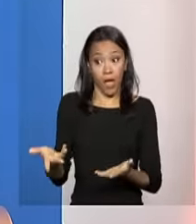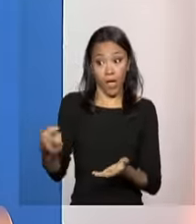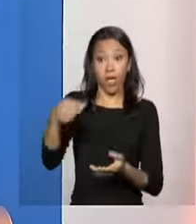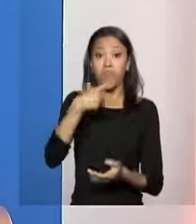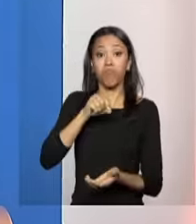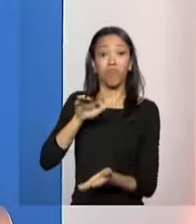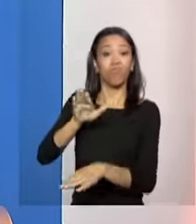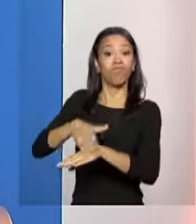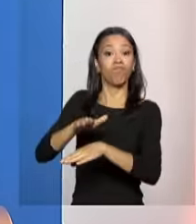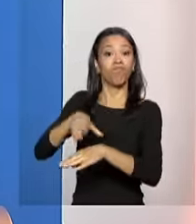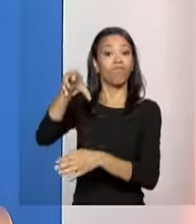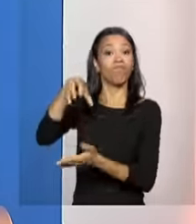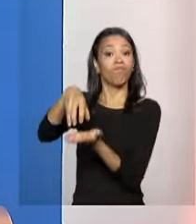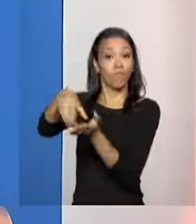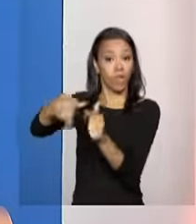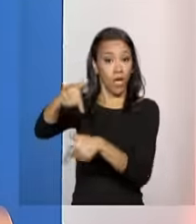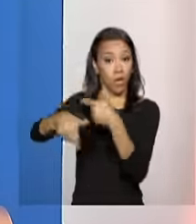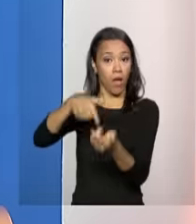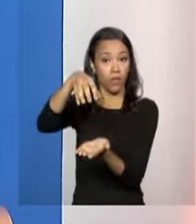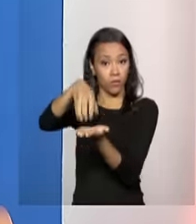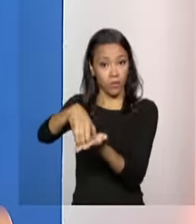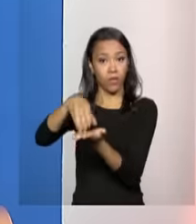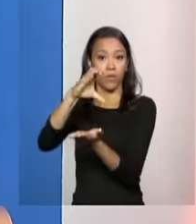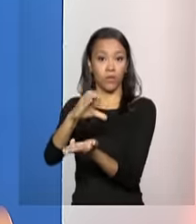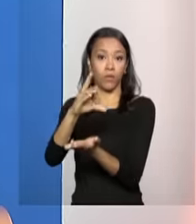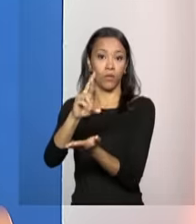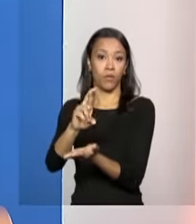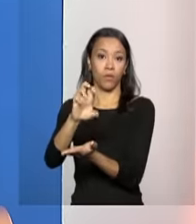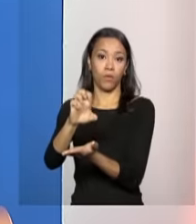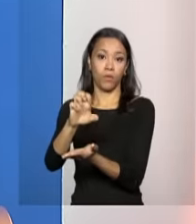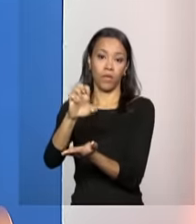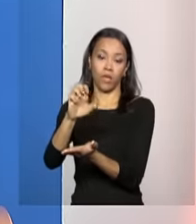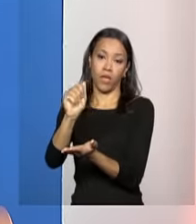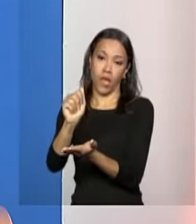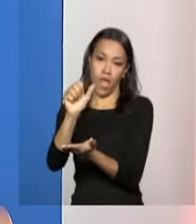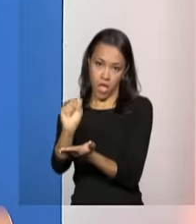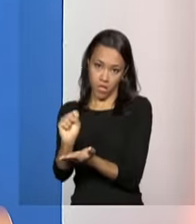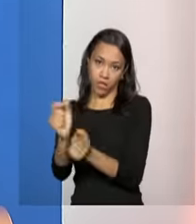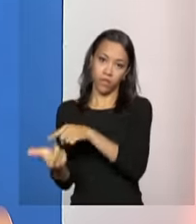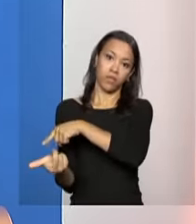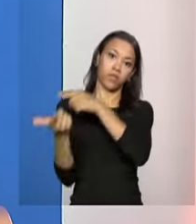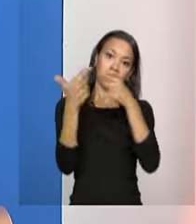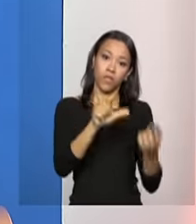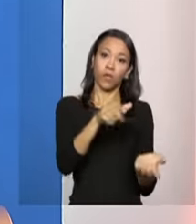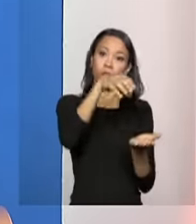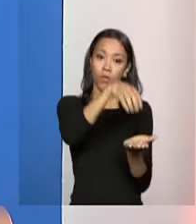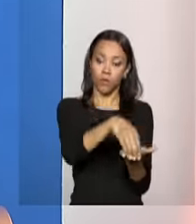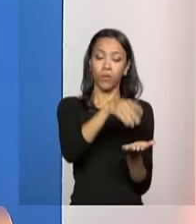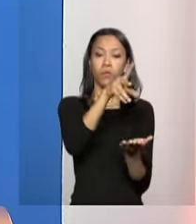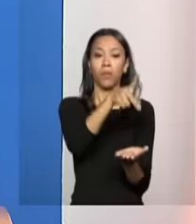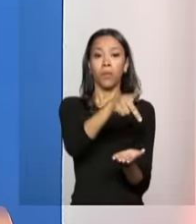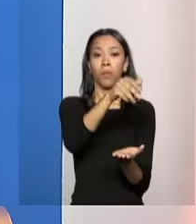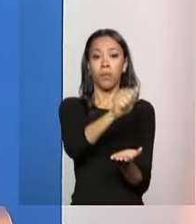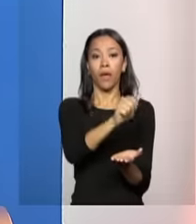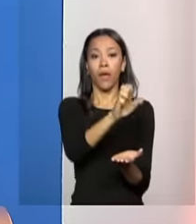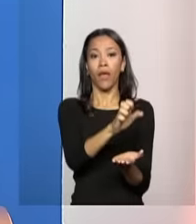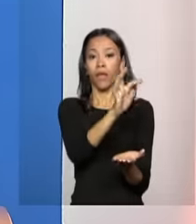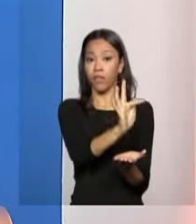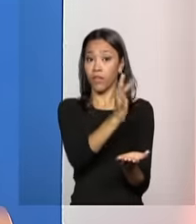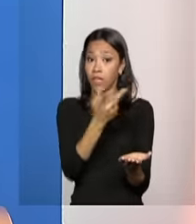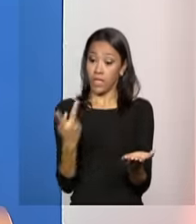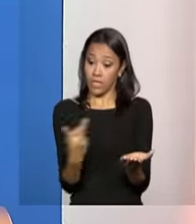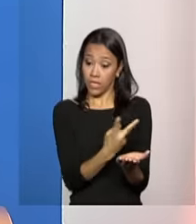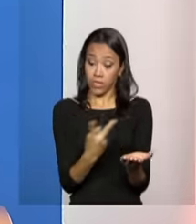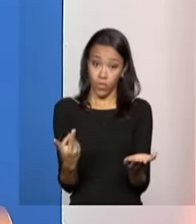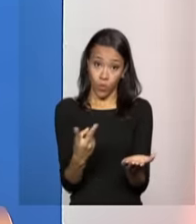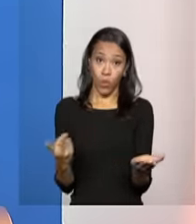através do PAEF, que é oferecendo um serviço de uma equipe interdisciplinar, que vai